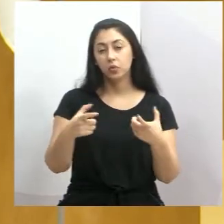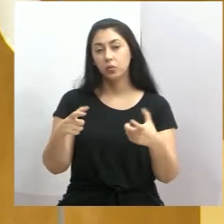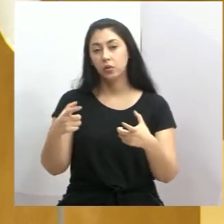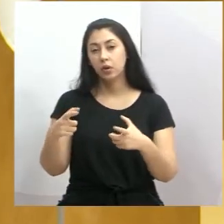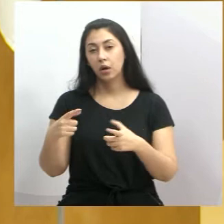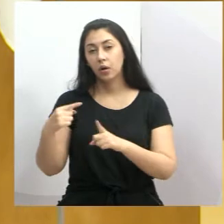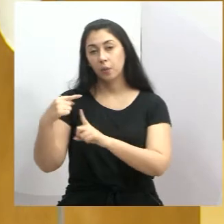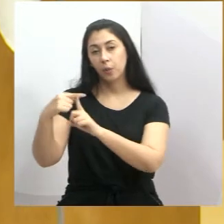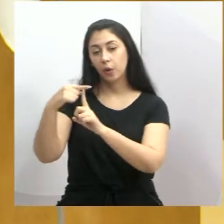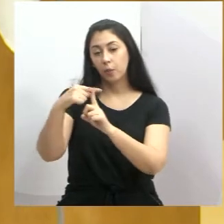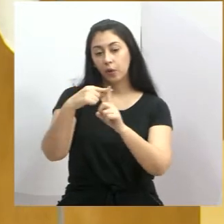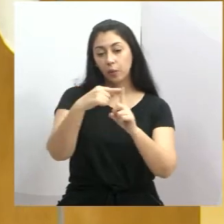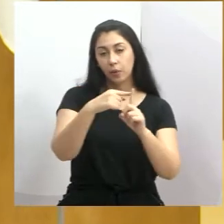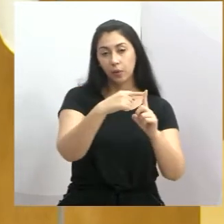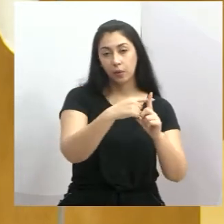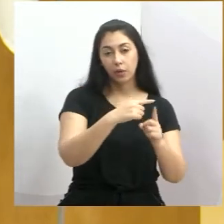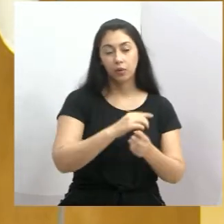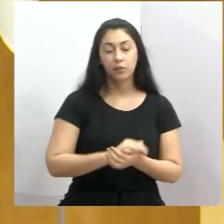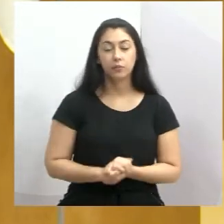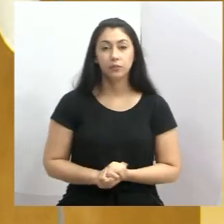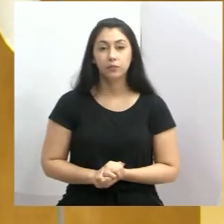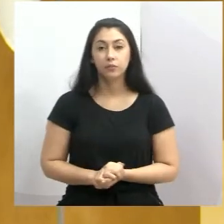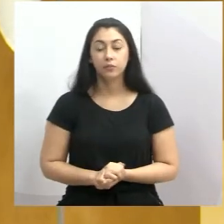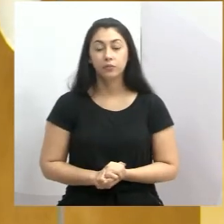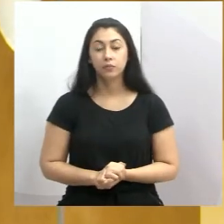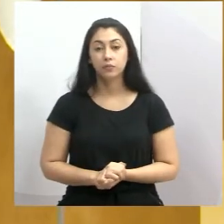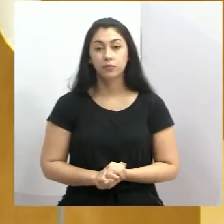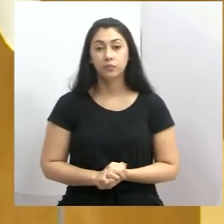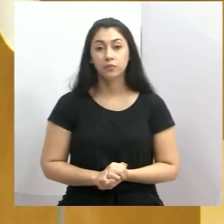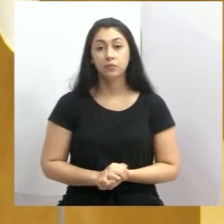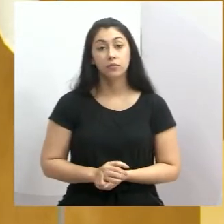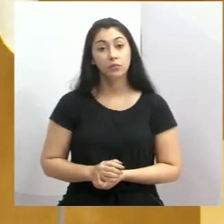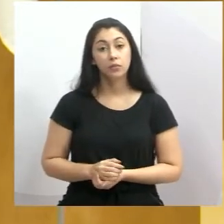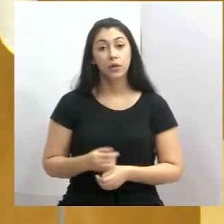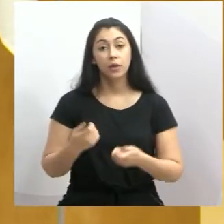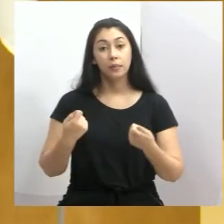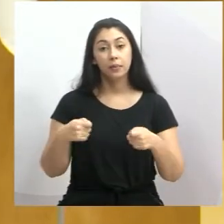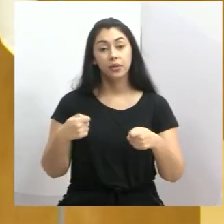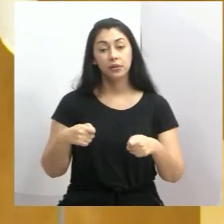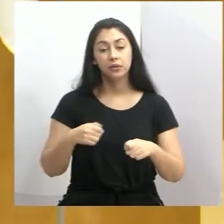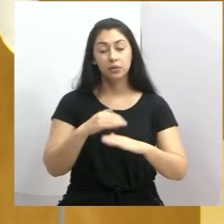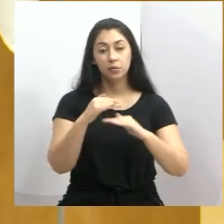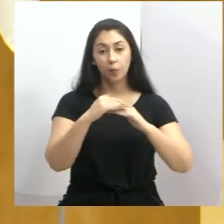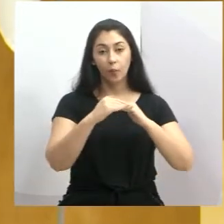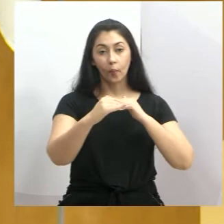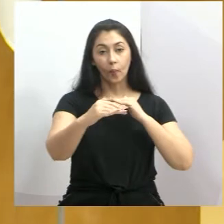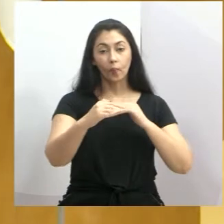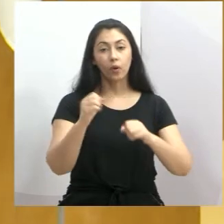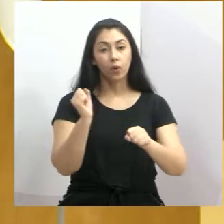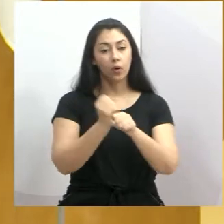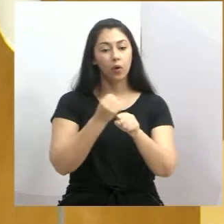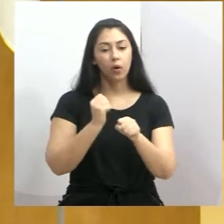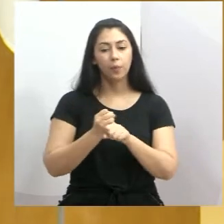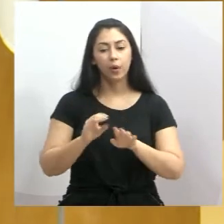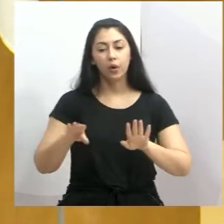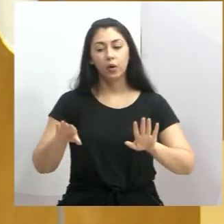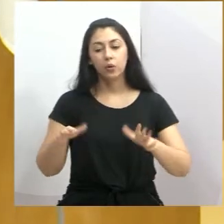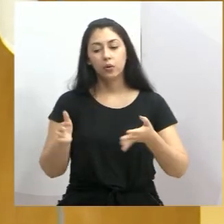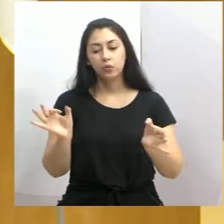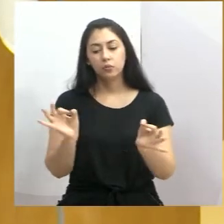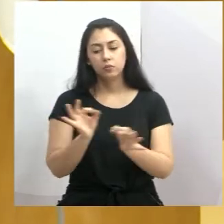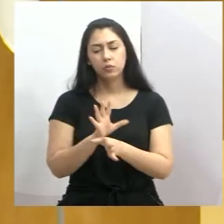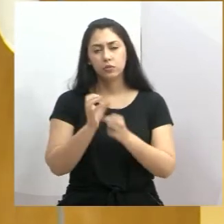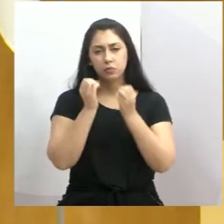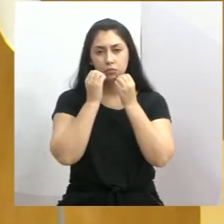se encontram mais no meio de nós. E era importante essa asfalto. Então é uma obra que vai ficar muito boa naquela região